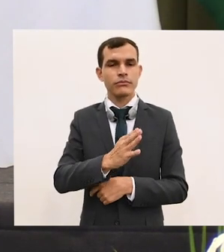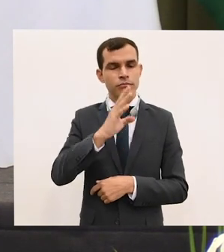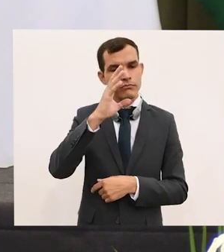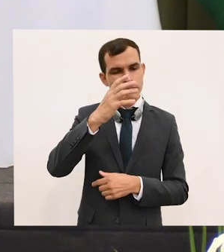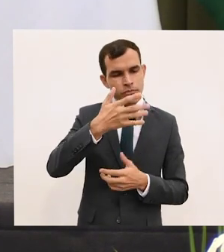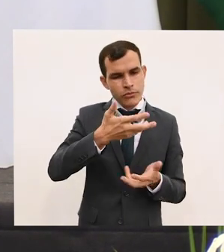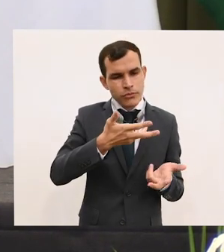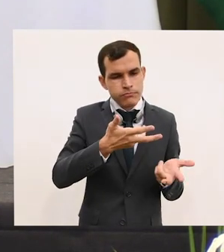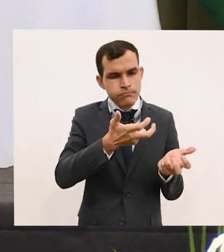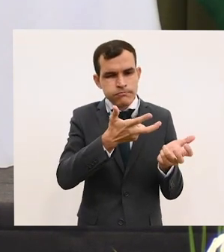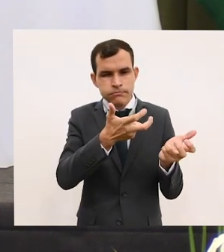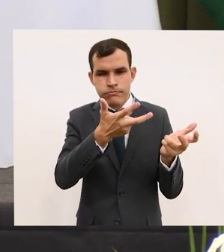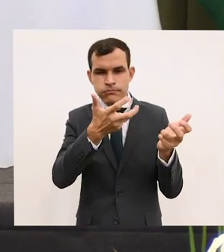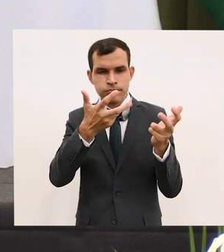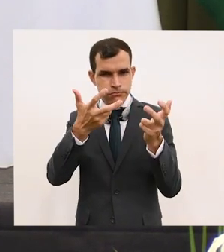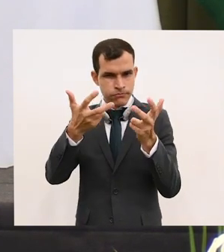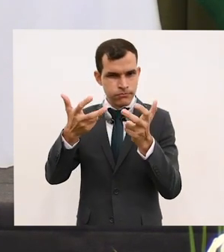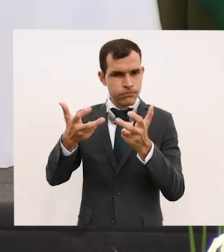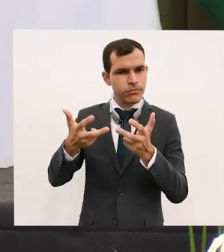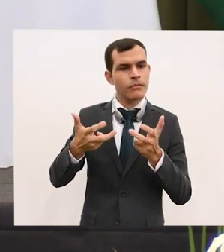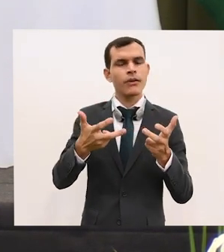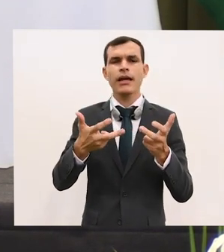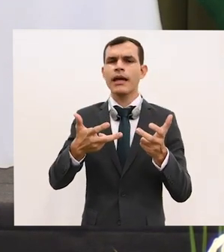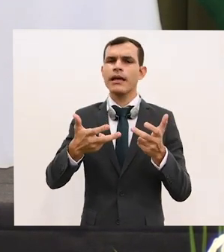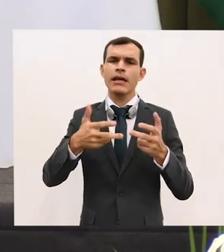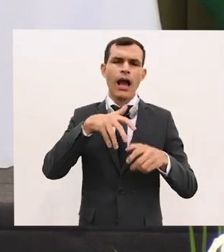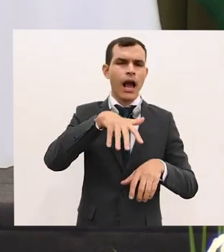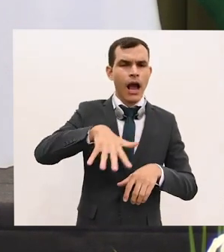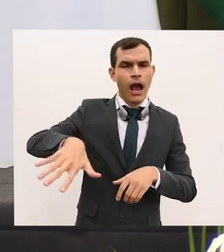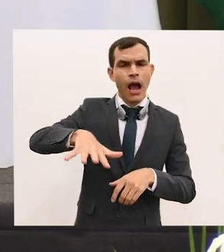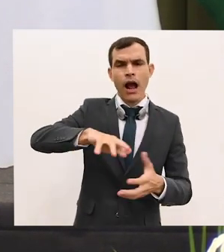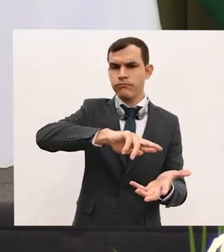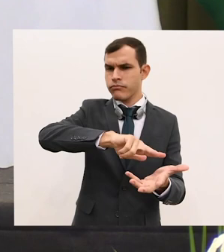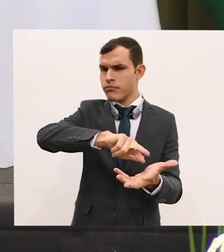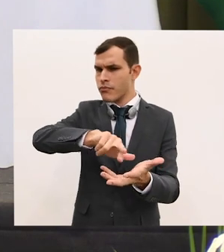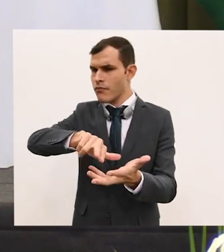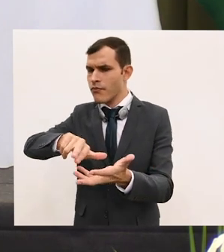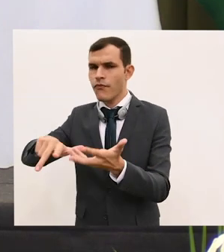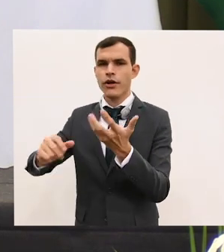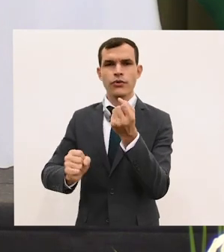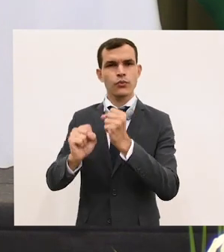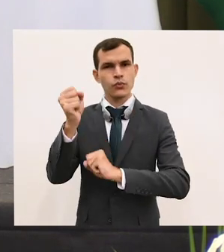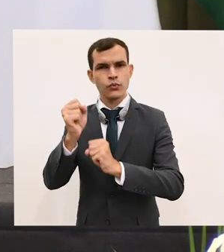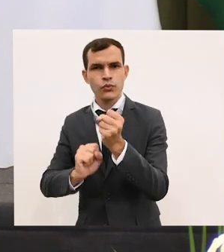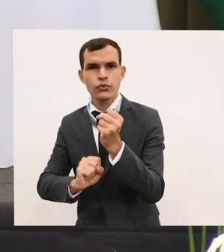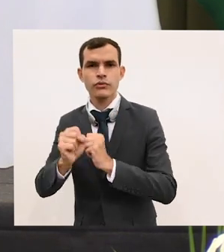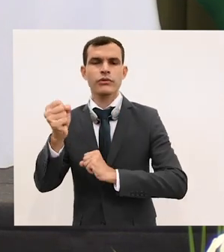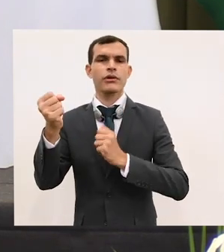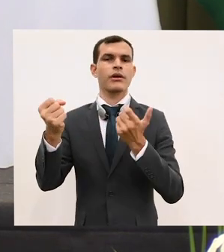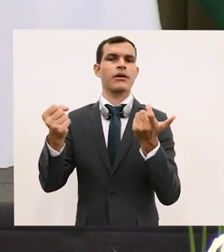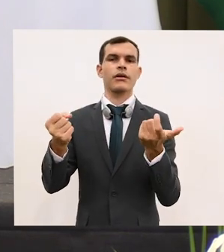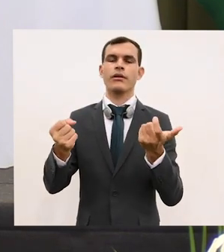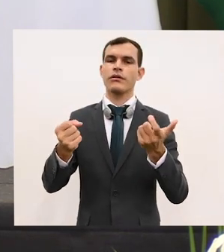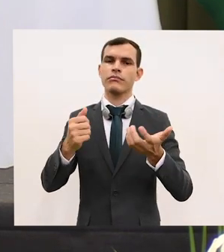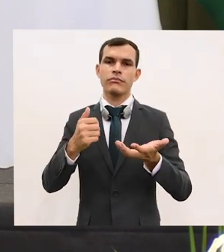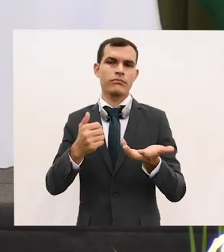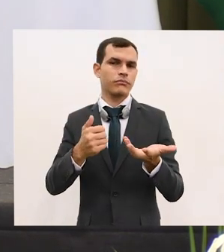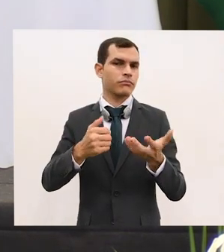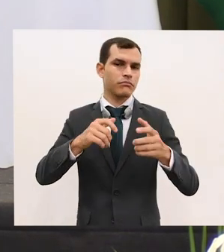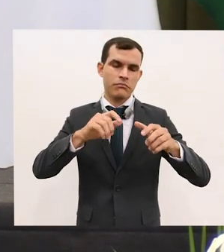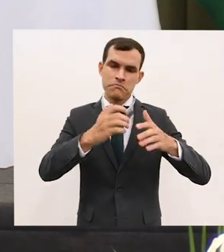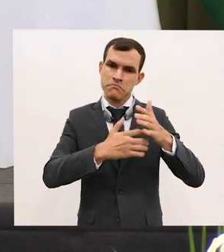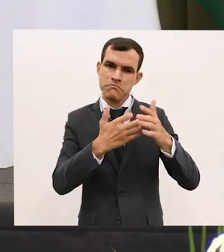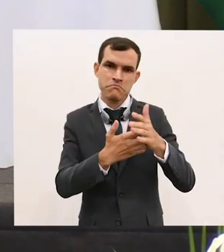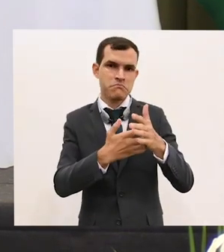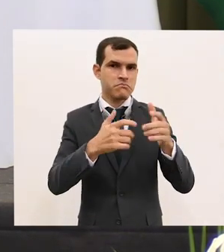lideranças de todos os setores, industrial, agropecuário, de empreendedorismo, de mulheres, pequenas e médias empresas.